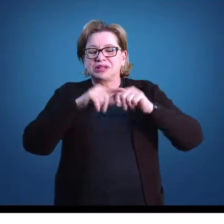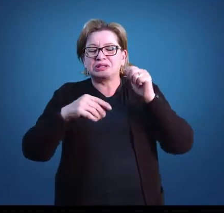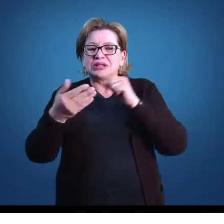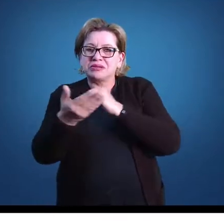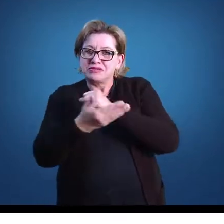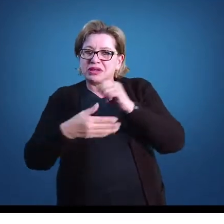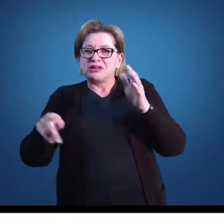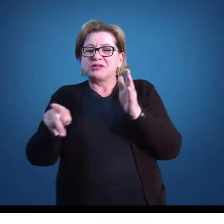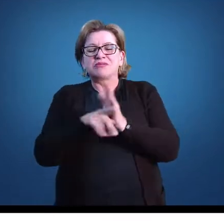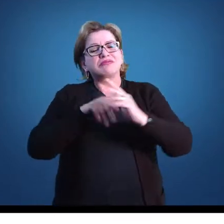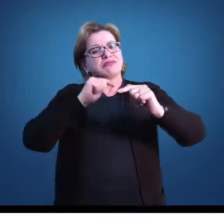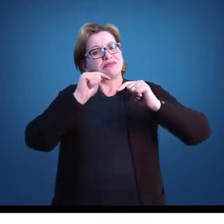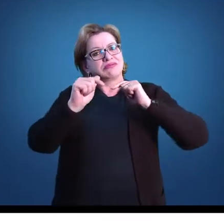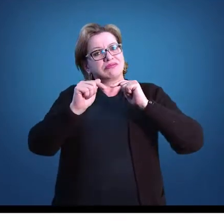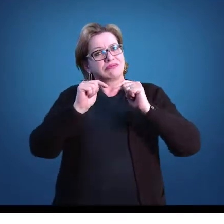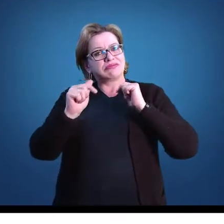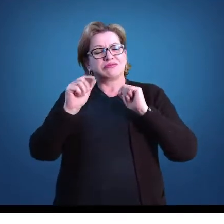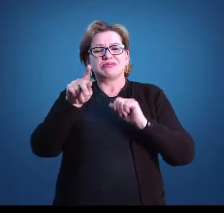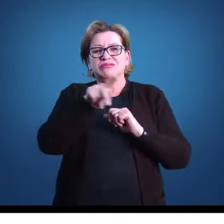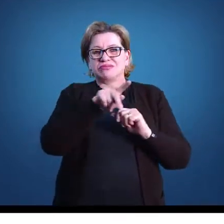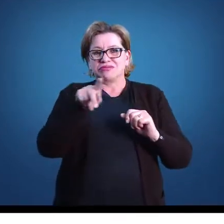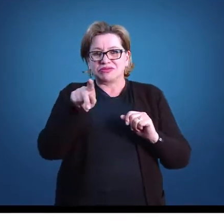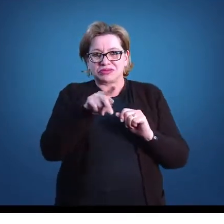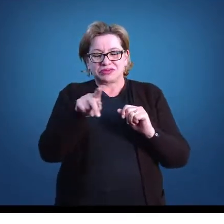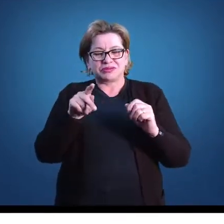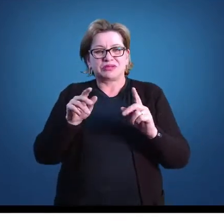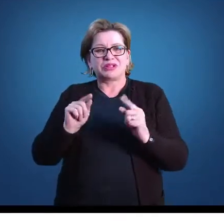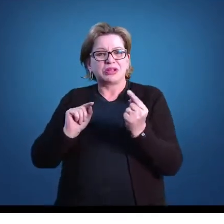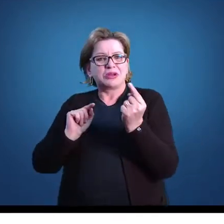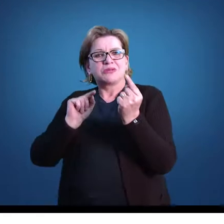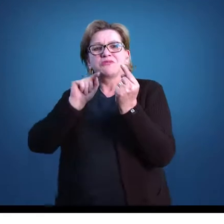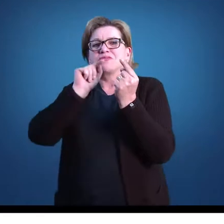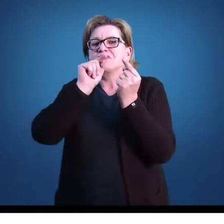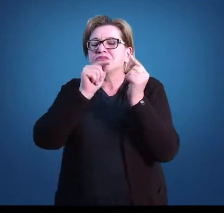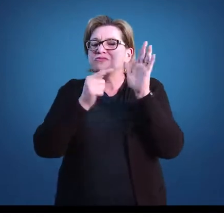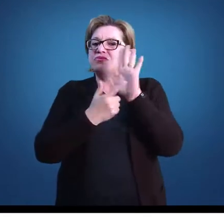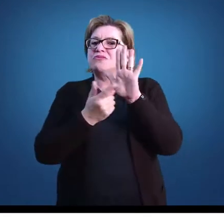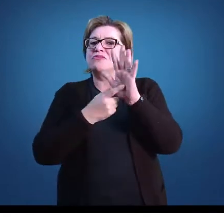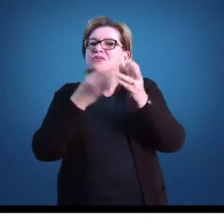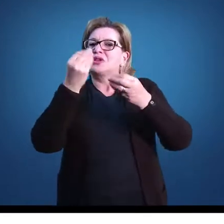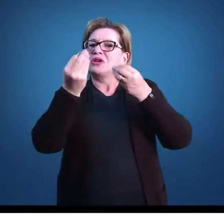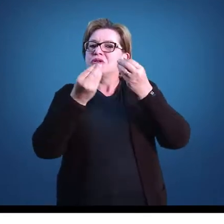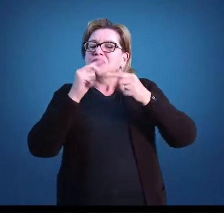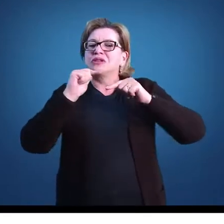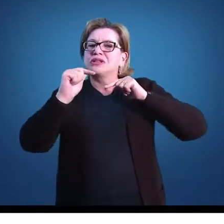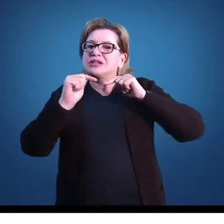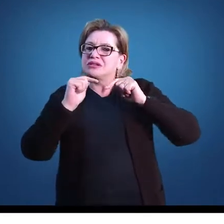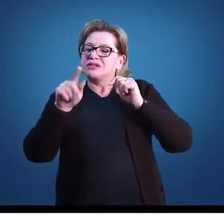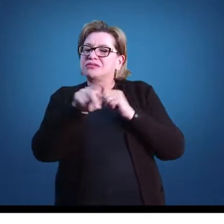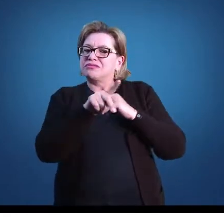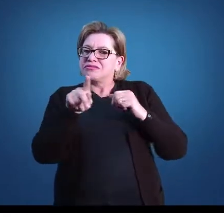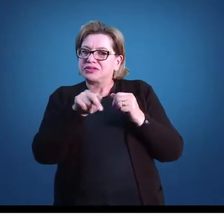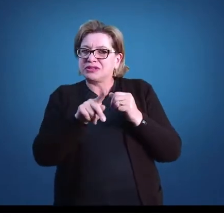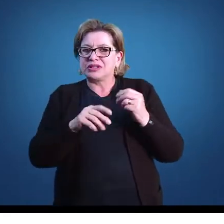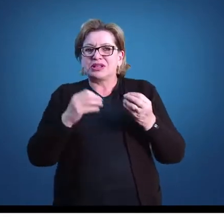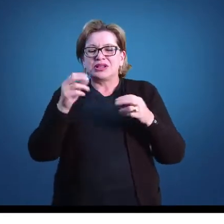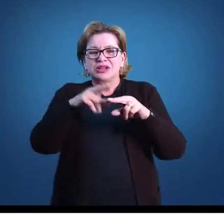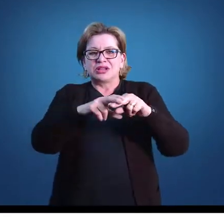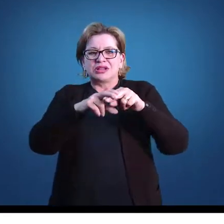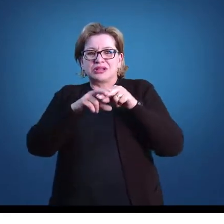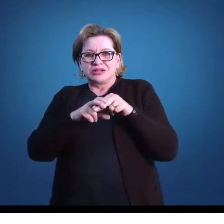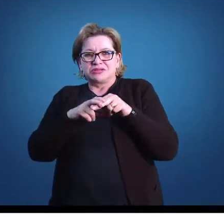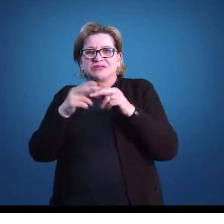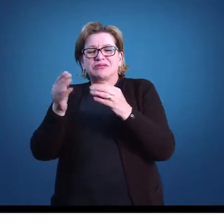professor, que servem para orientar a prática pedagógica do professor. Dessa forma, buscamos a contribuição das